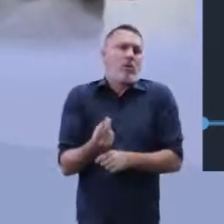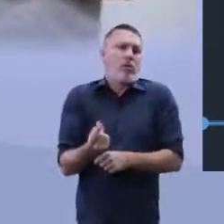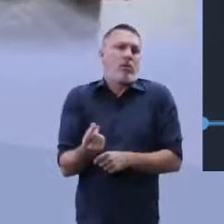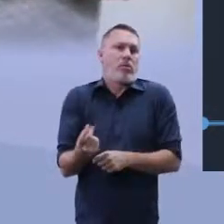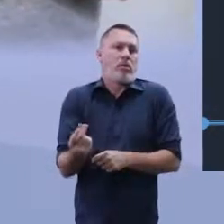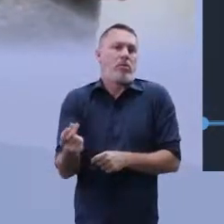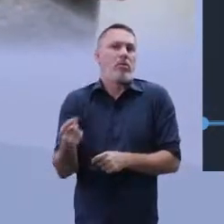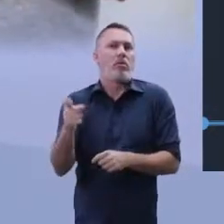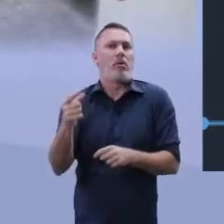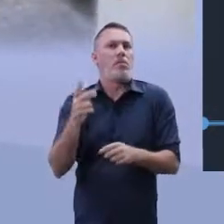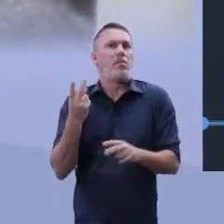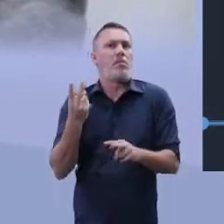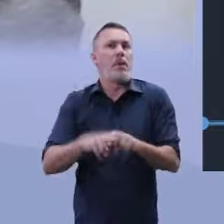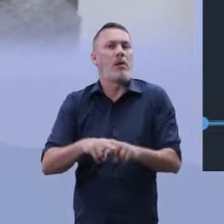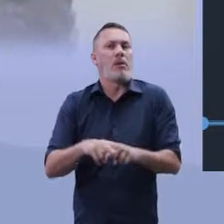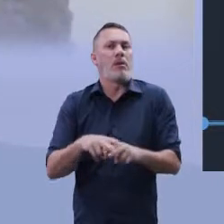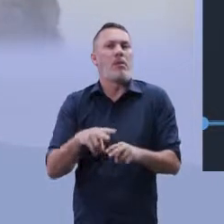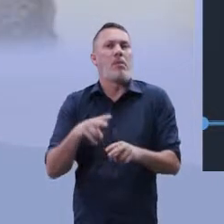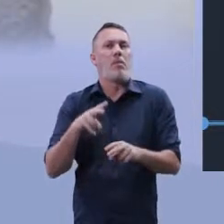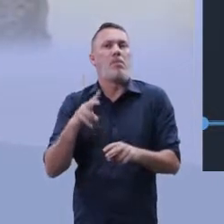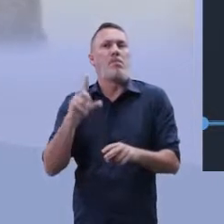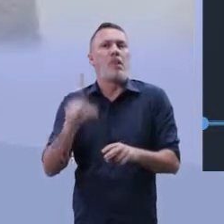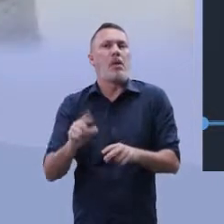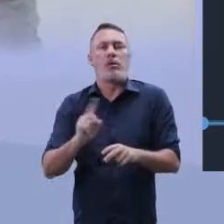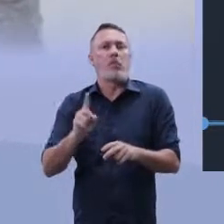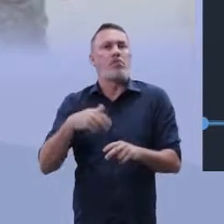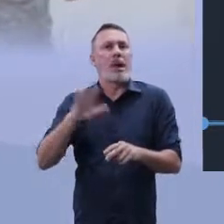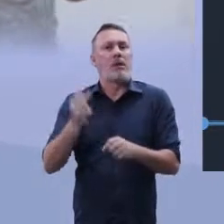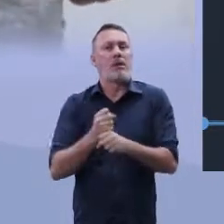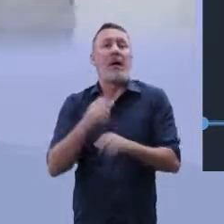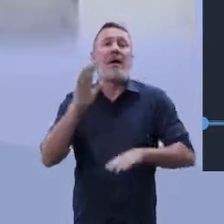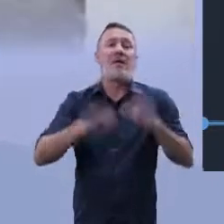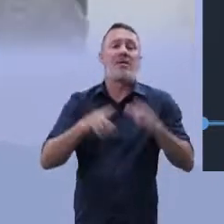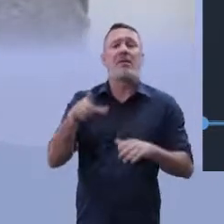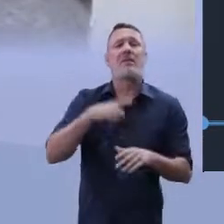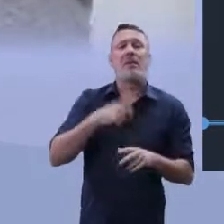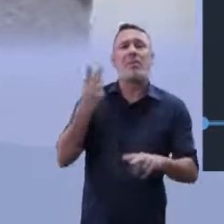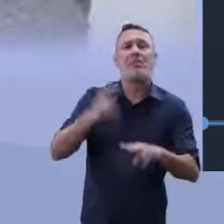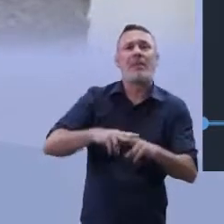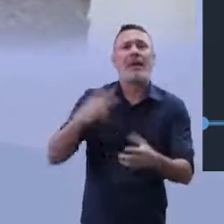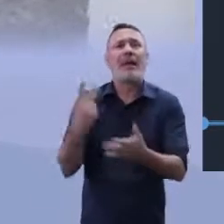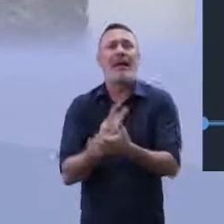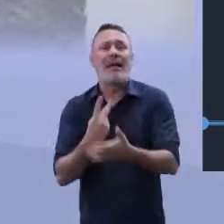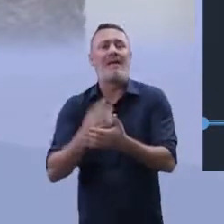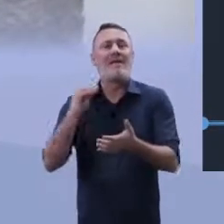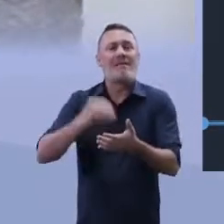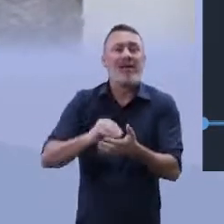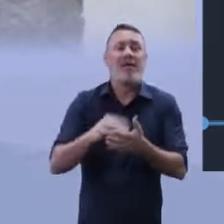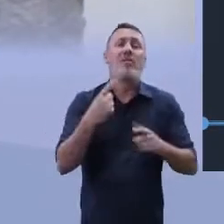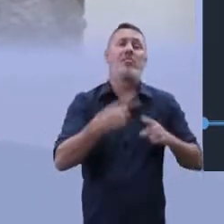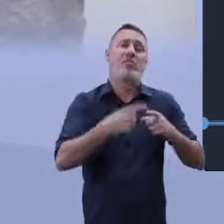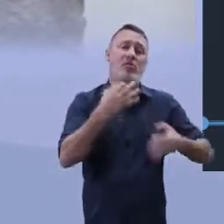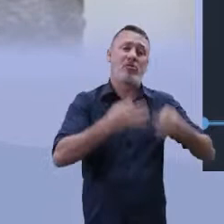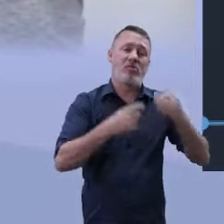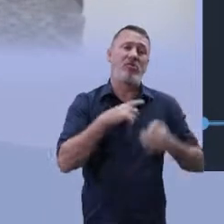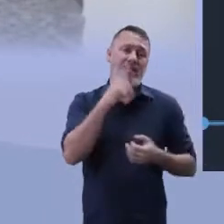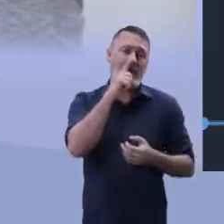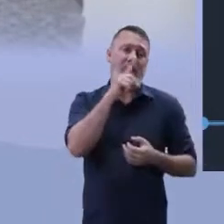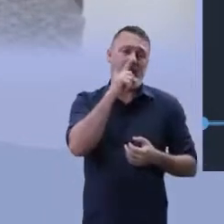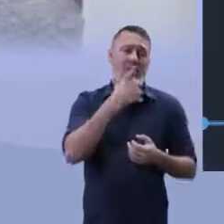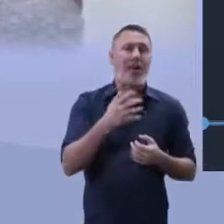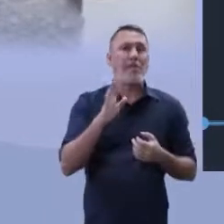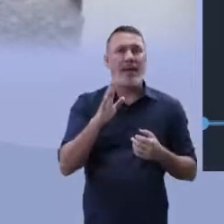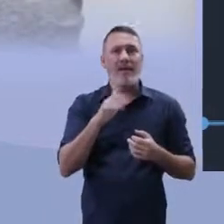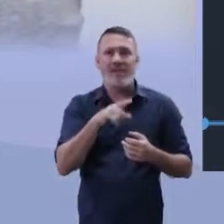às vezes ele não tem a sua pena reduzida, ou estar preso indevidamente, porque a nossa justiça, ela é falha.